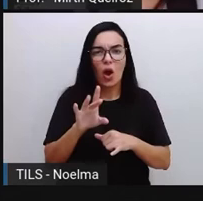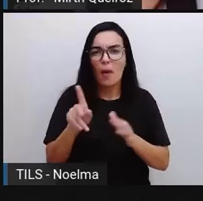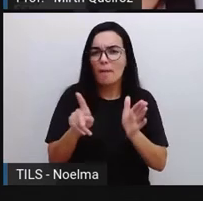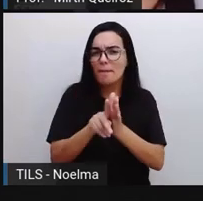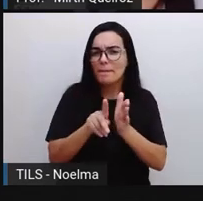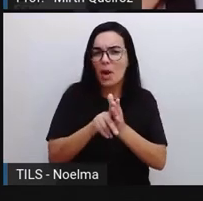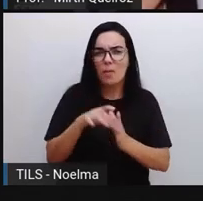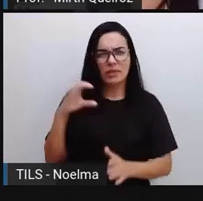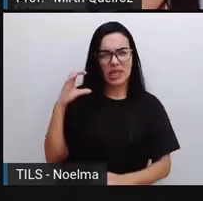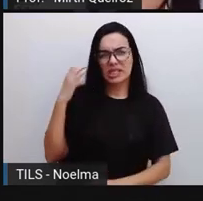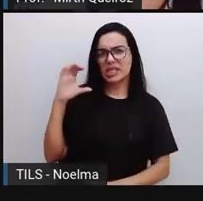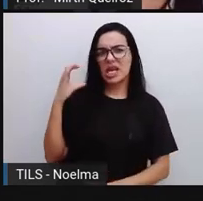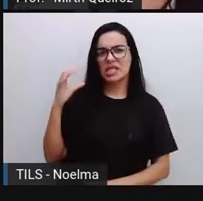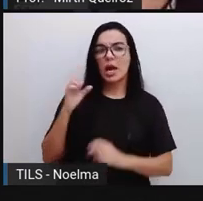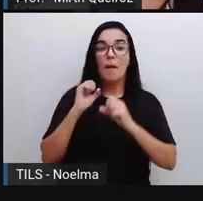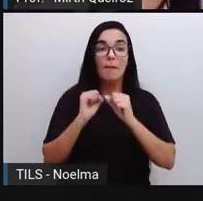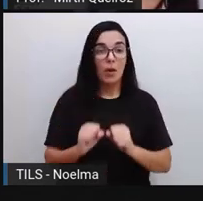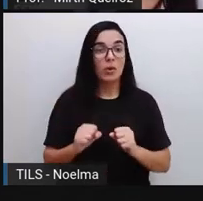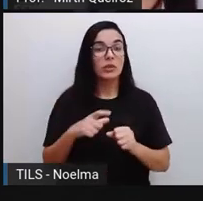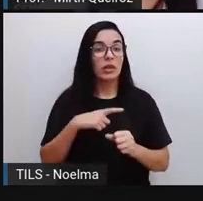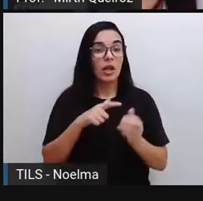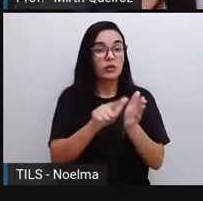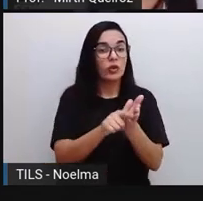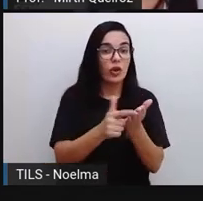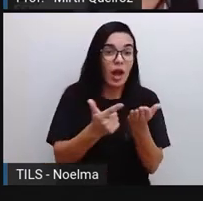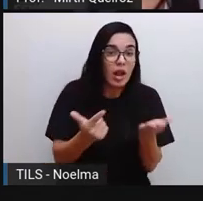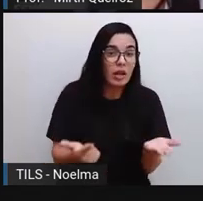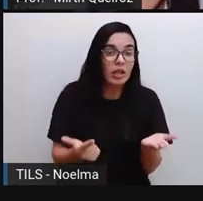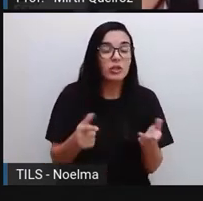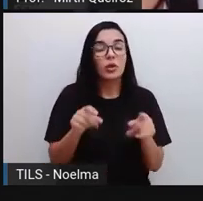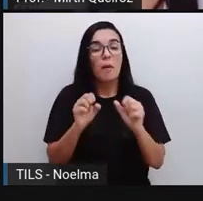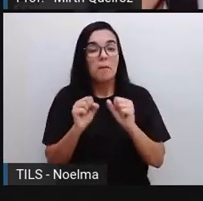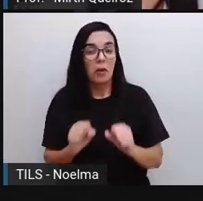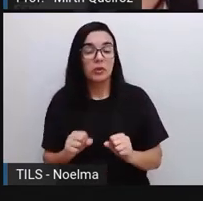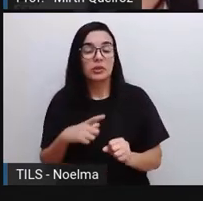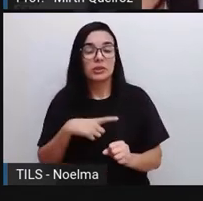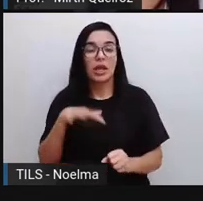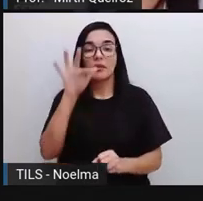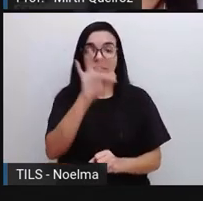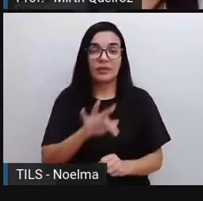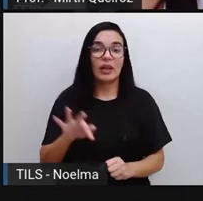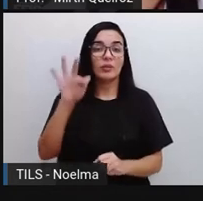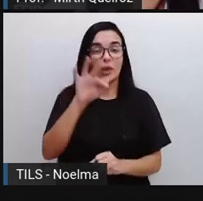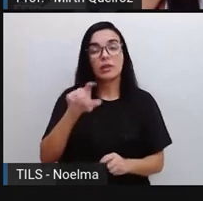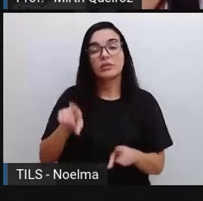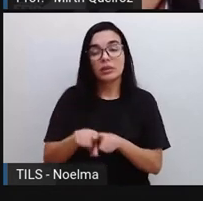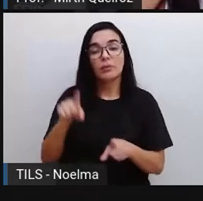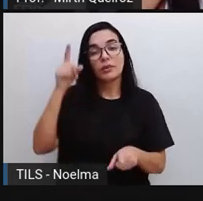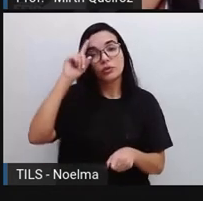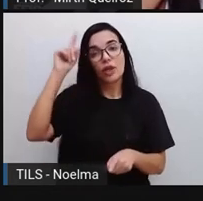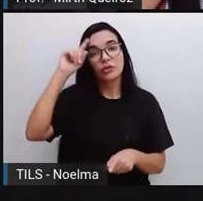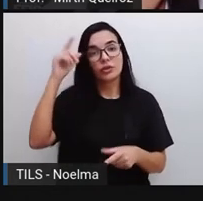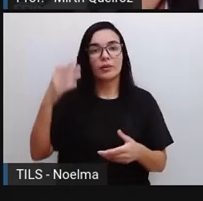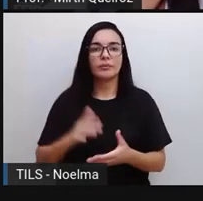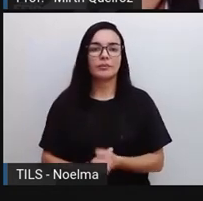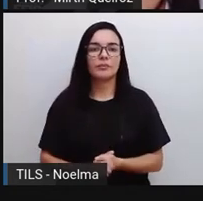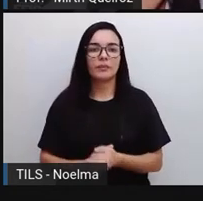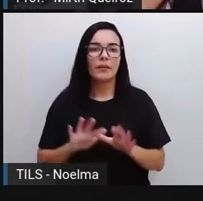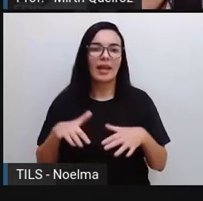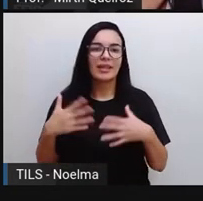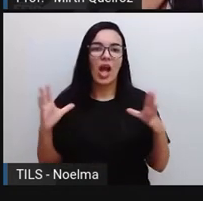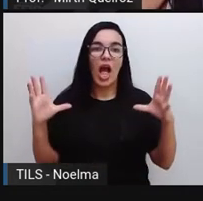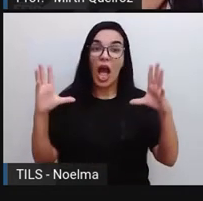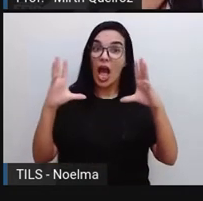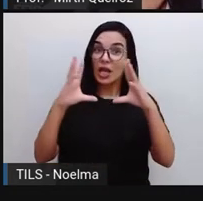científico, né? Ele pode ser de cunho jornalístico, pode ser de cunho também do cotidiano. Resumindo,